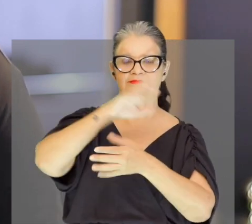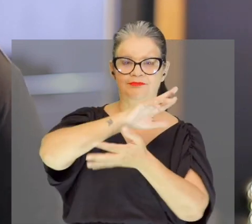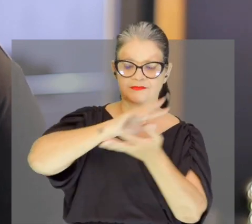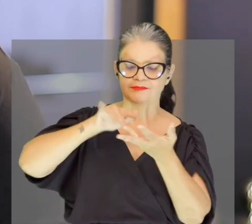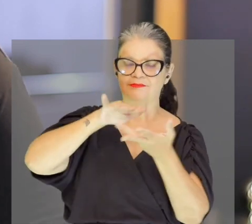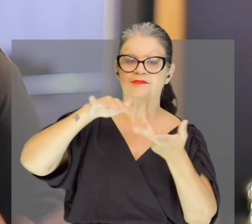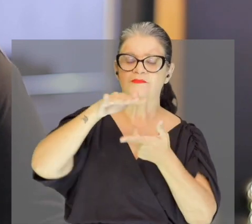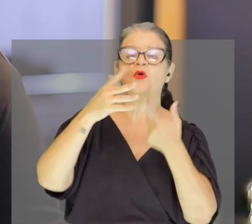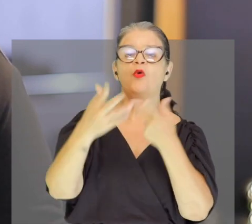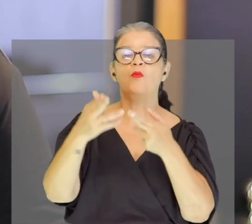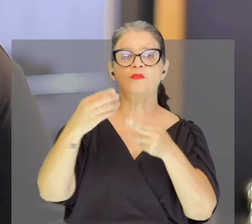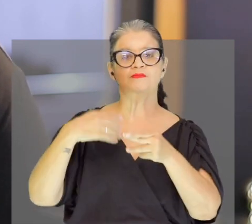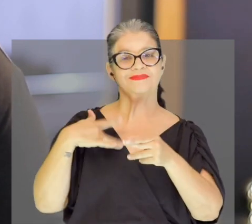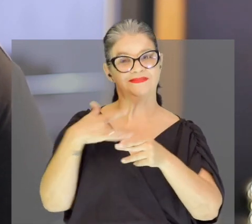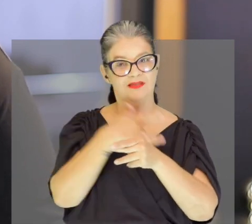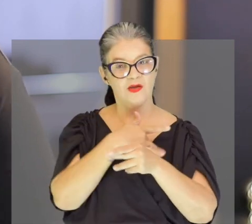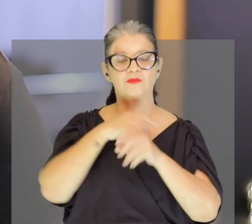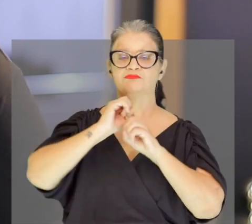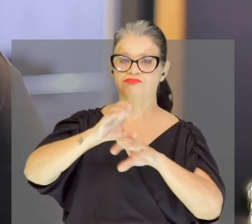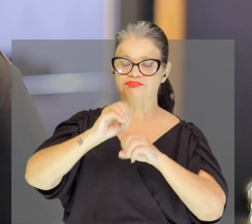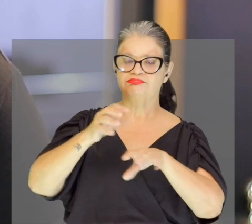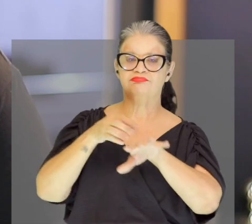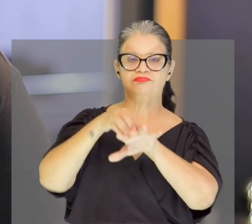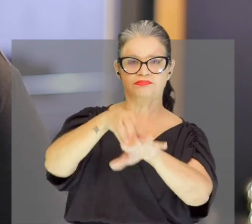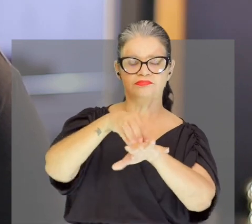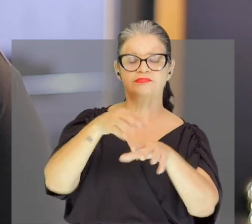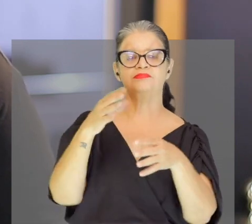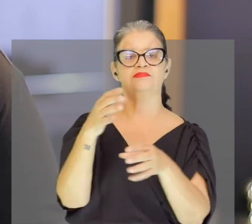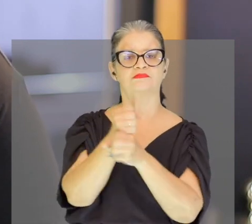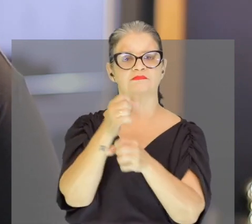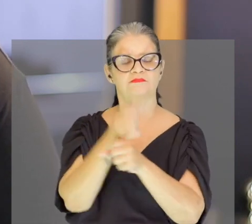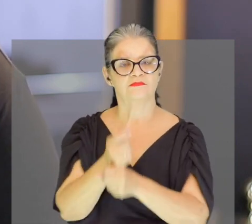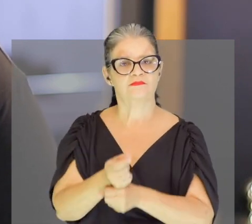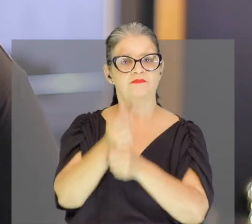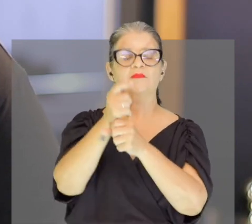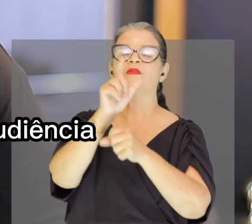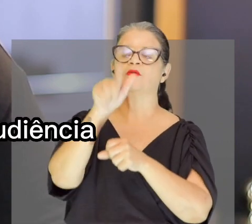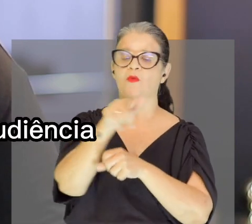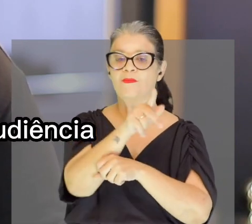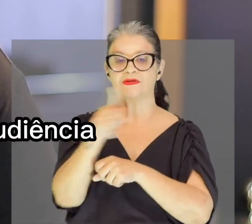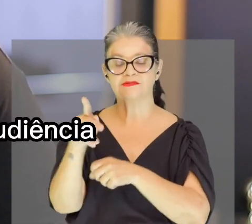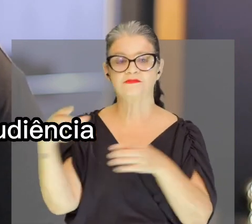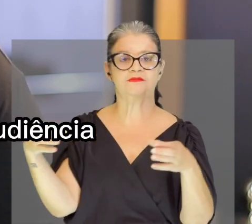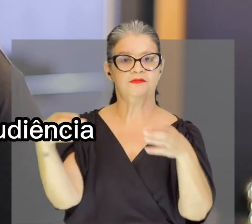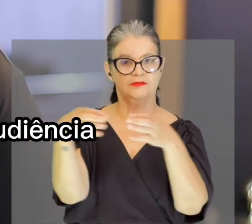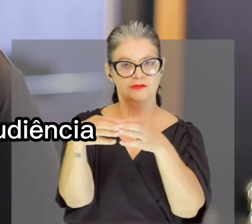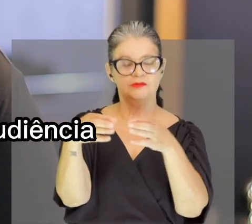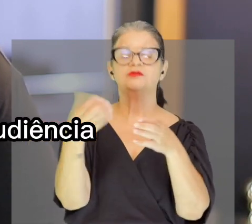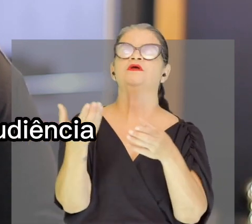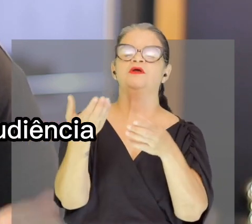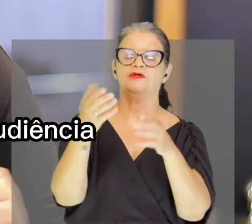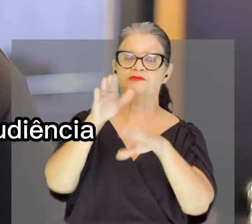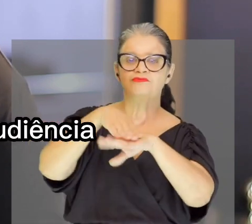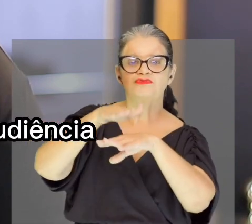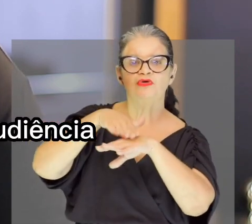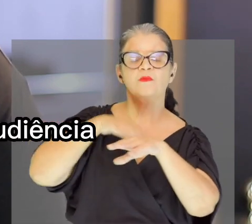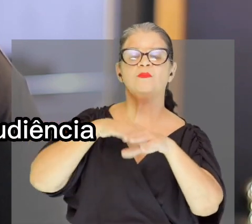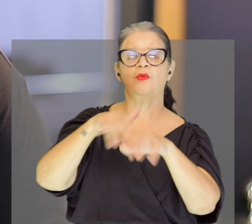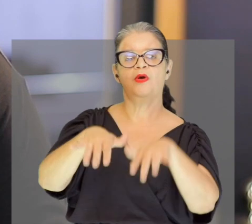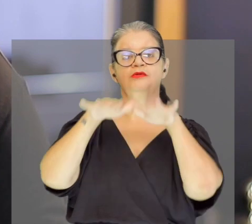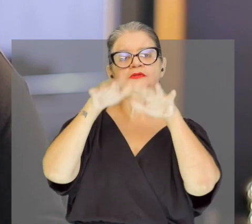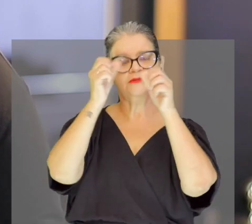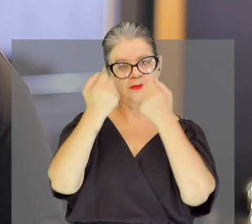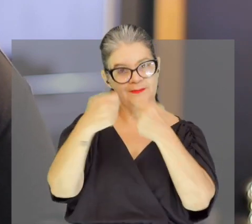diversas áreas, como saúde, educação, transporte público e orçamento. O presidente do colegiado que convocou a